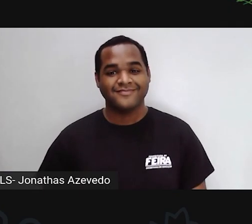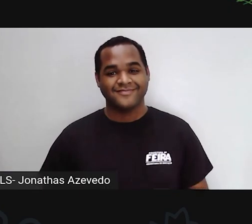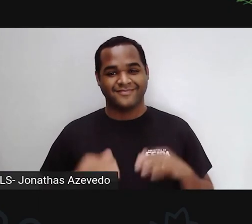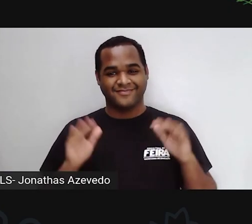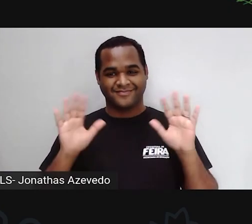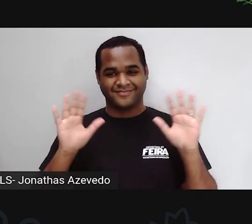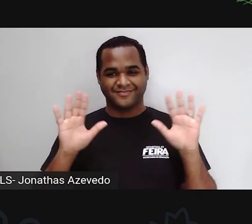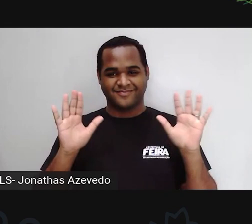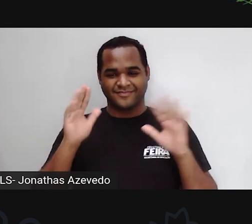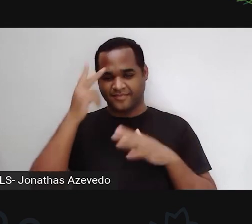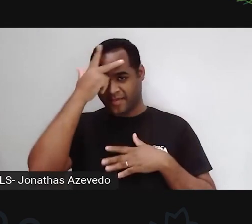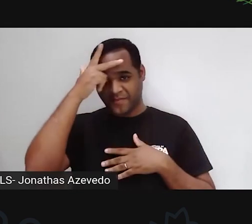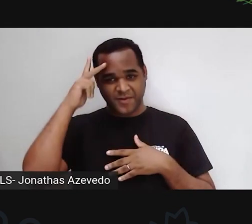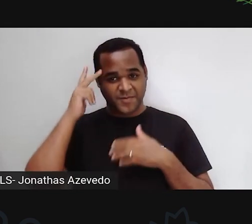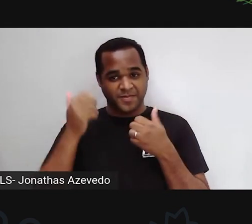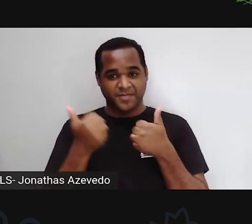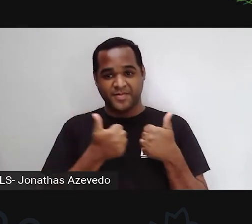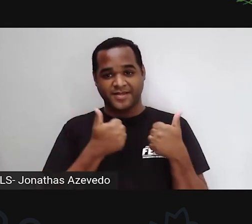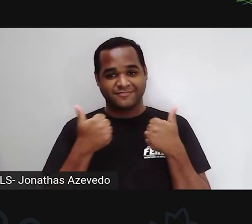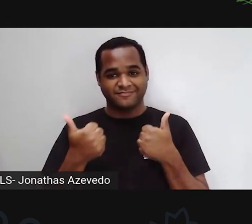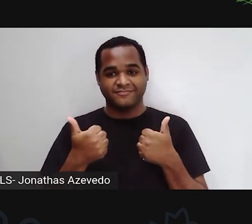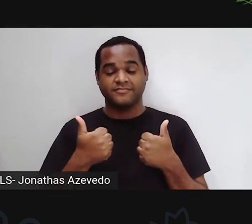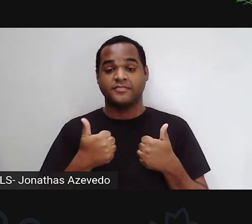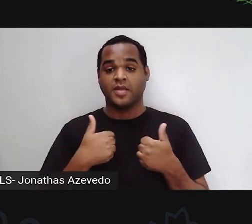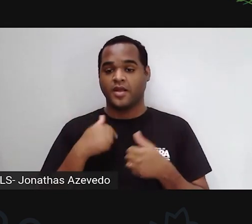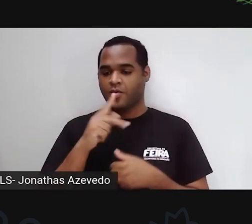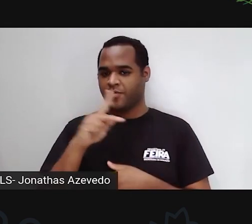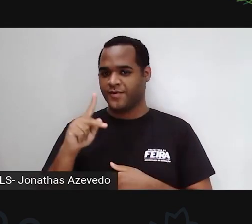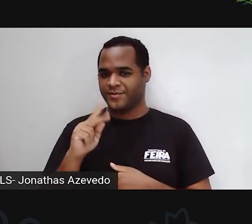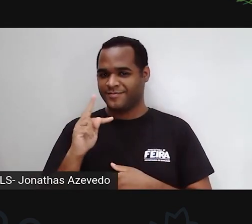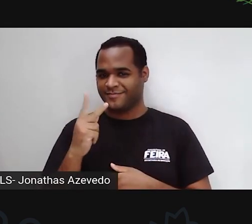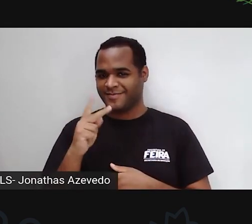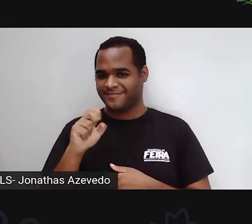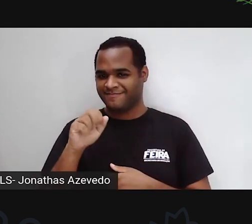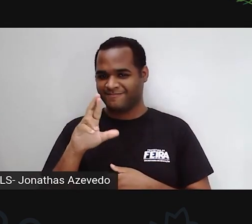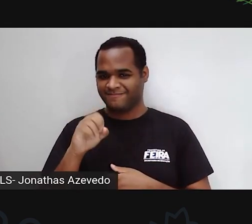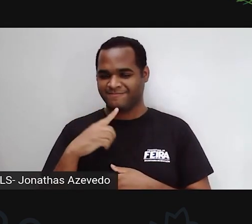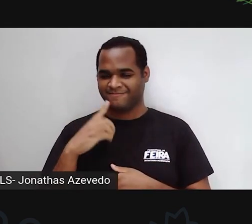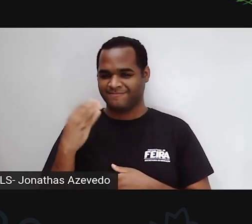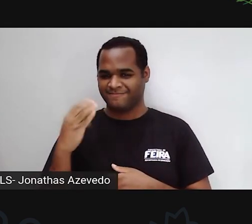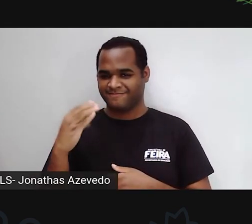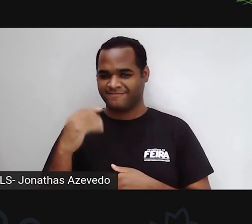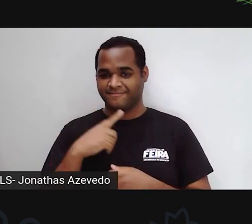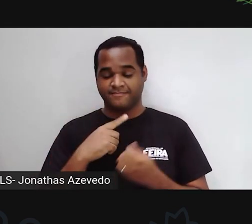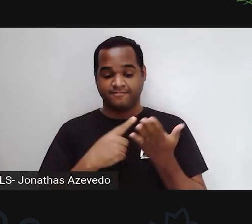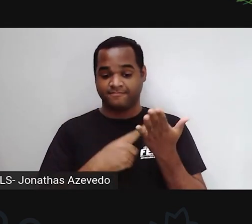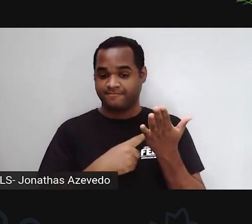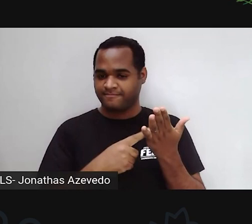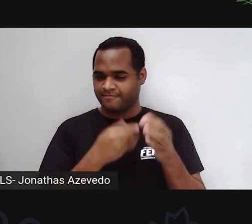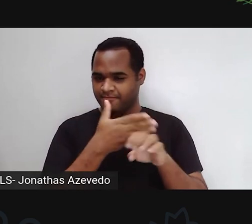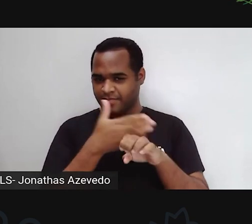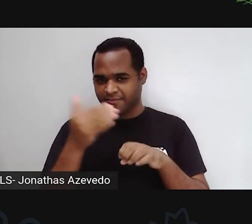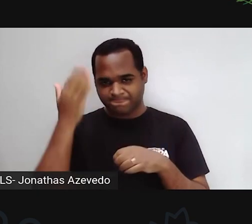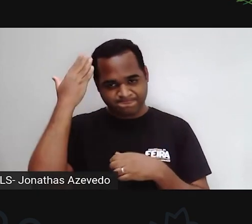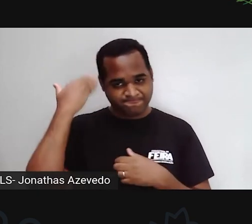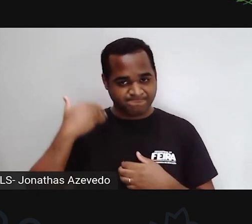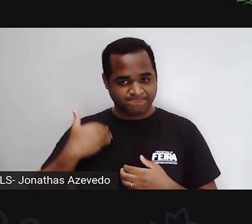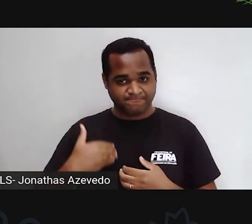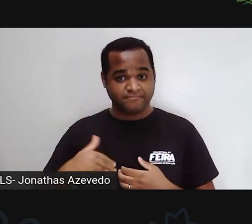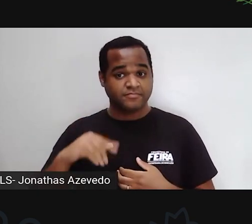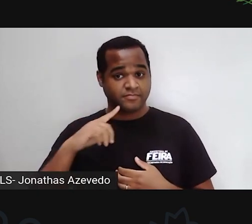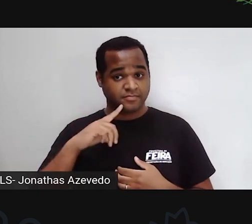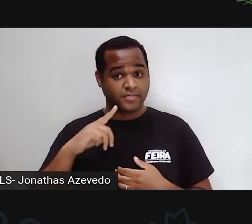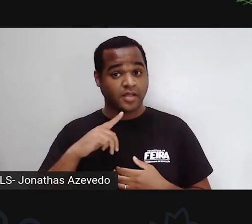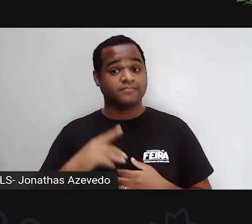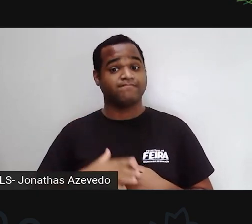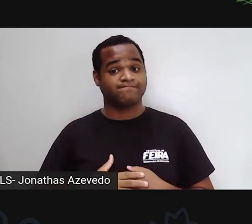Olá pessoal, tudo bem com vocês? Eu sou a professora Tara Santos de Ciência, sou uma mulher de pele clara, tenho cabelos compridos um pouco abaixo